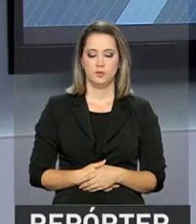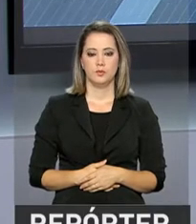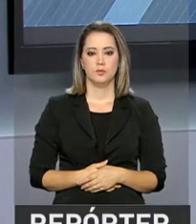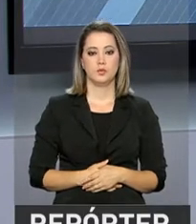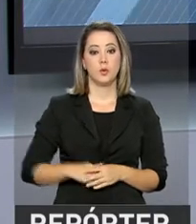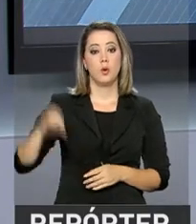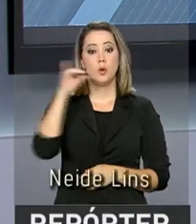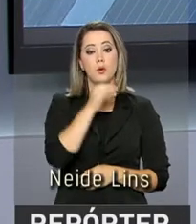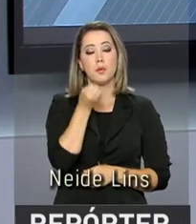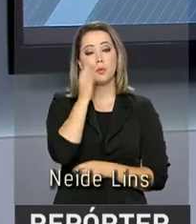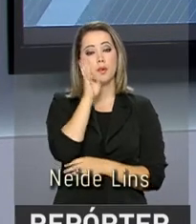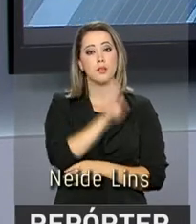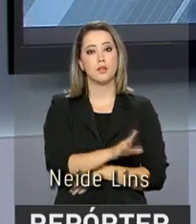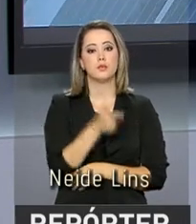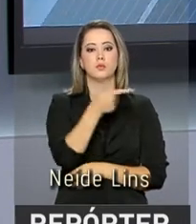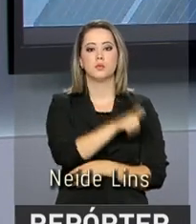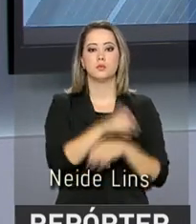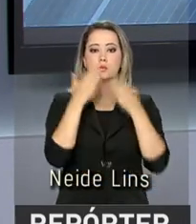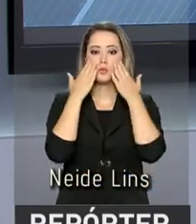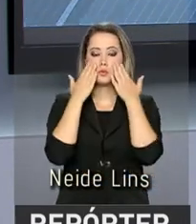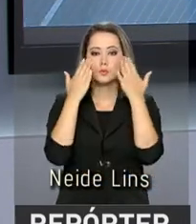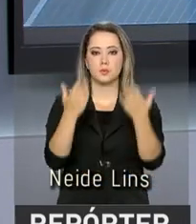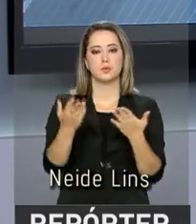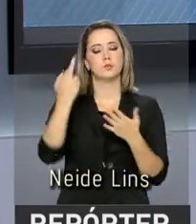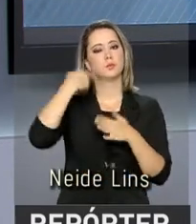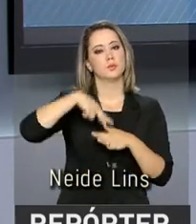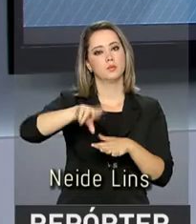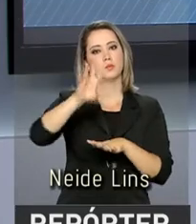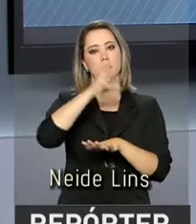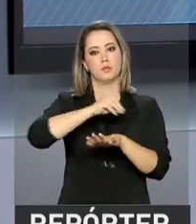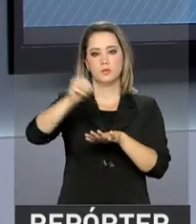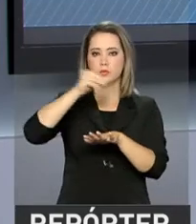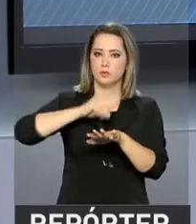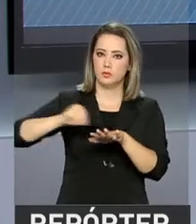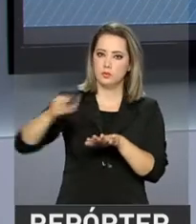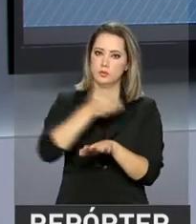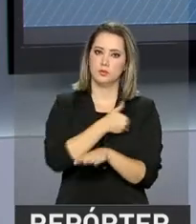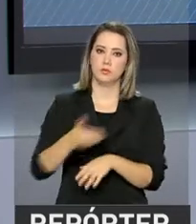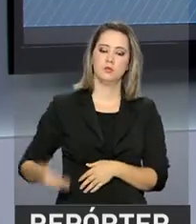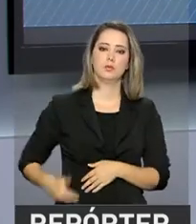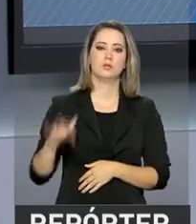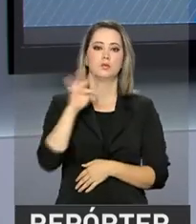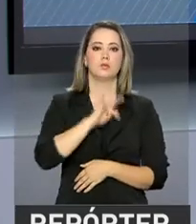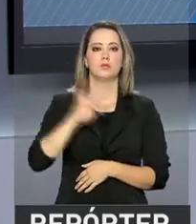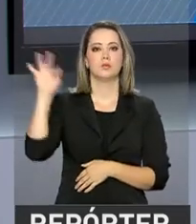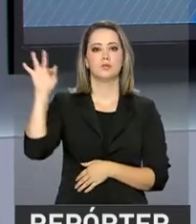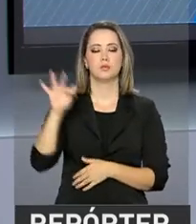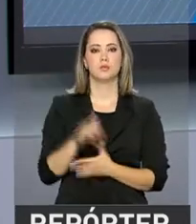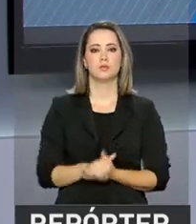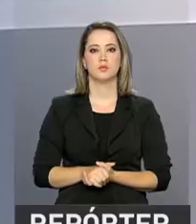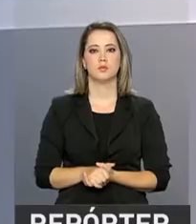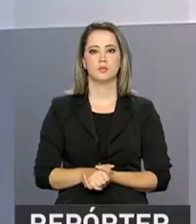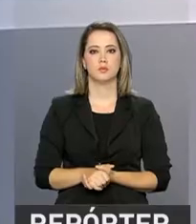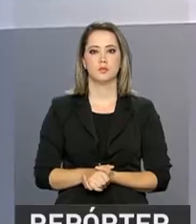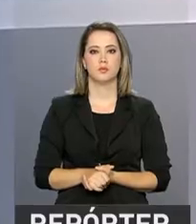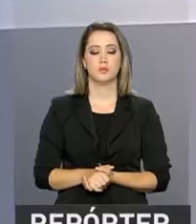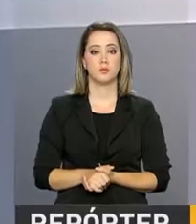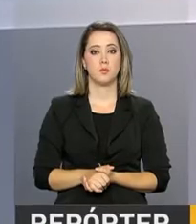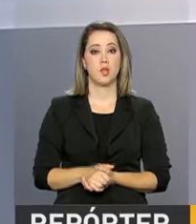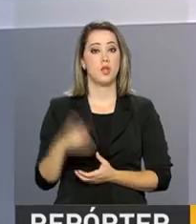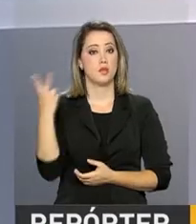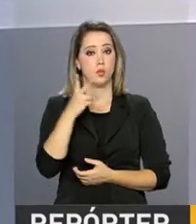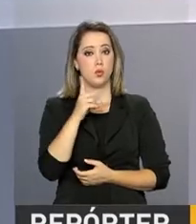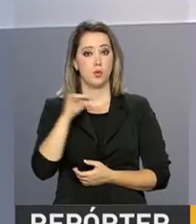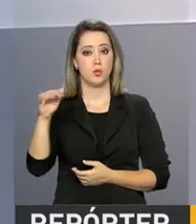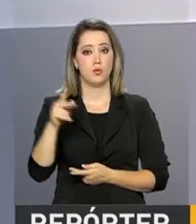Olá, boa tarde. Estamos de volta com mais uma edição do Repórter NBR e as notícias do governo federal. No